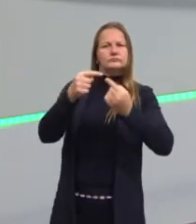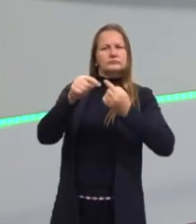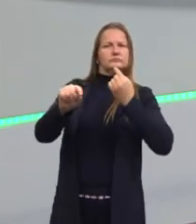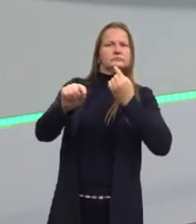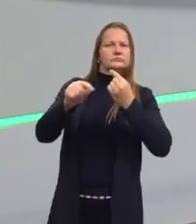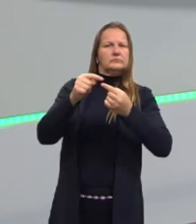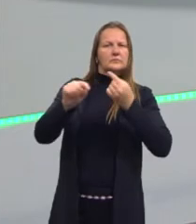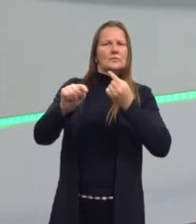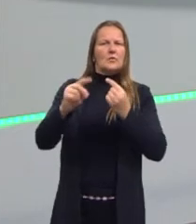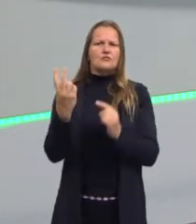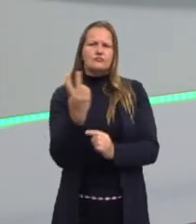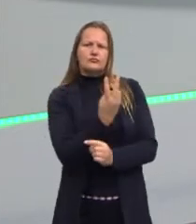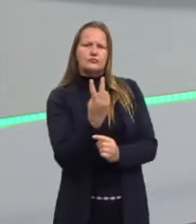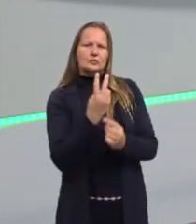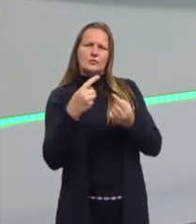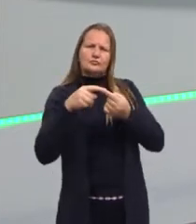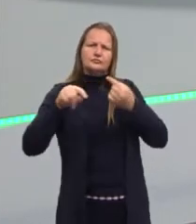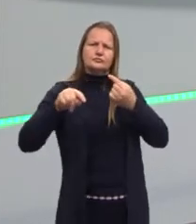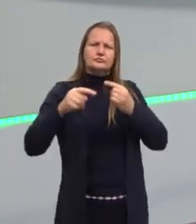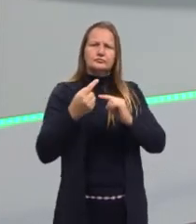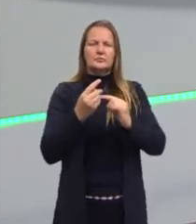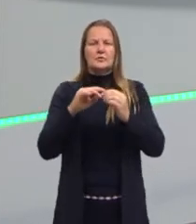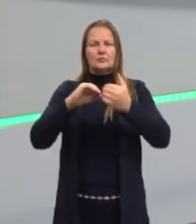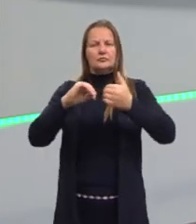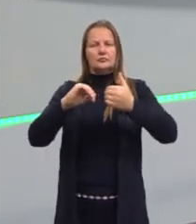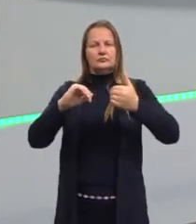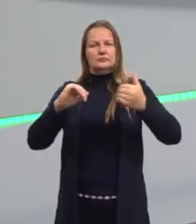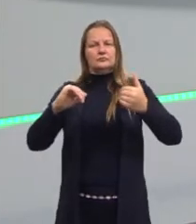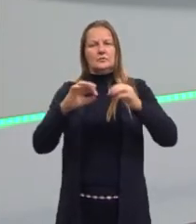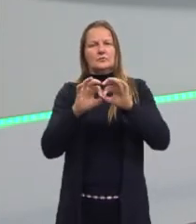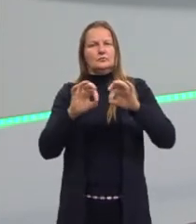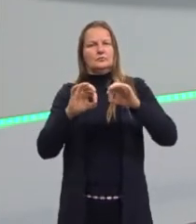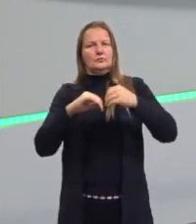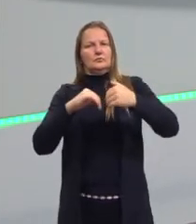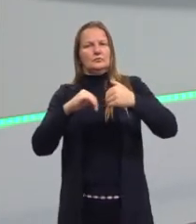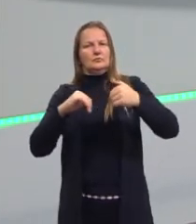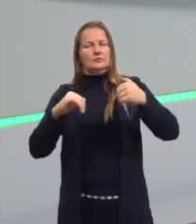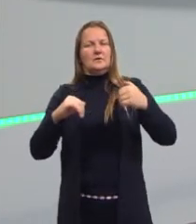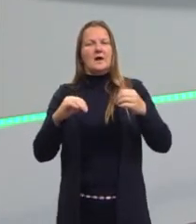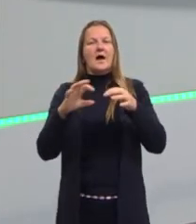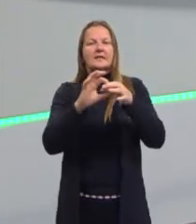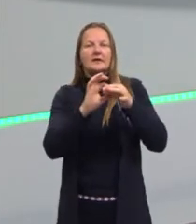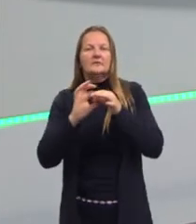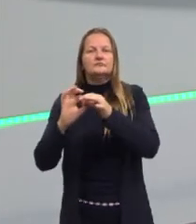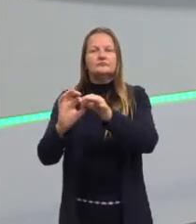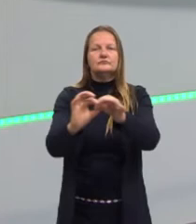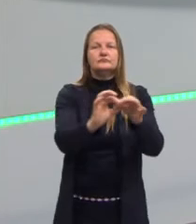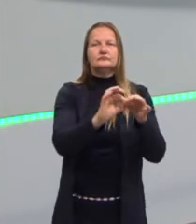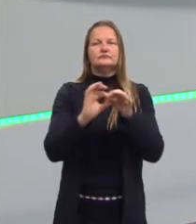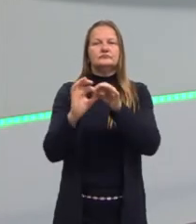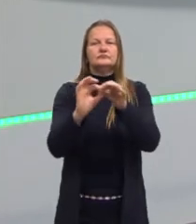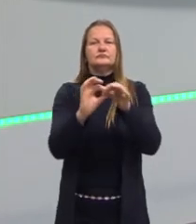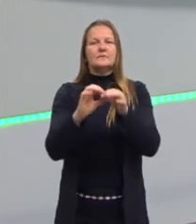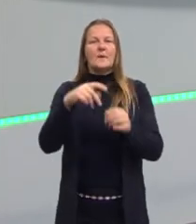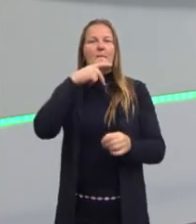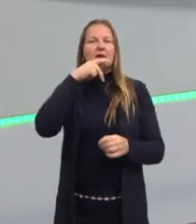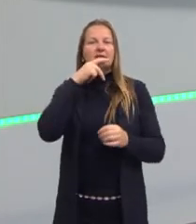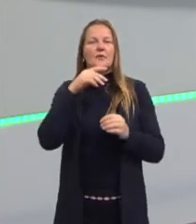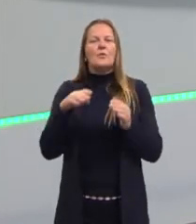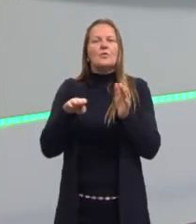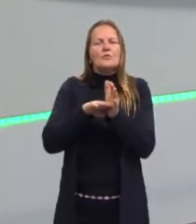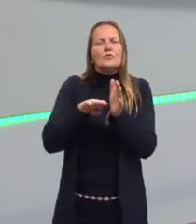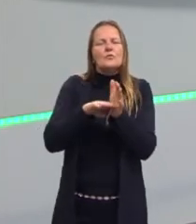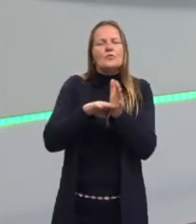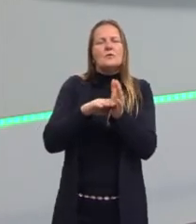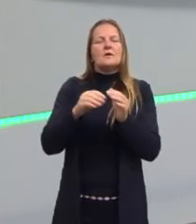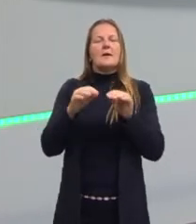usando os contraditórios que irão se separando até chegar a uma unanimidade. Lembre-se do Platão? O Platão queria chegar